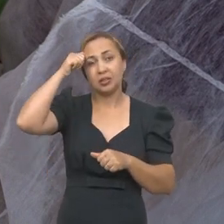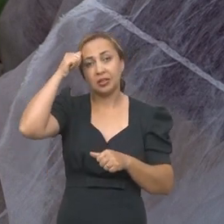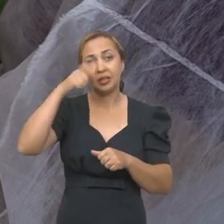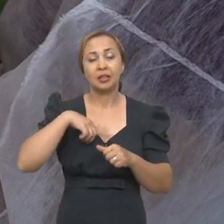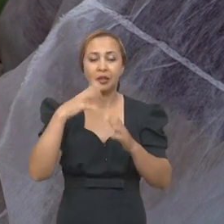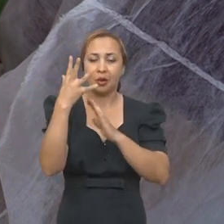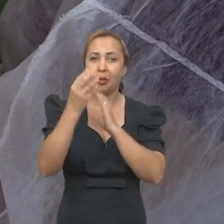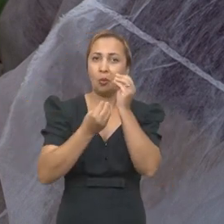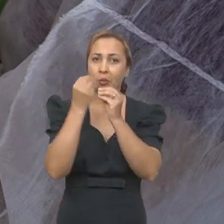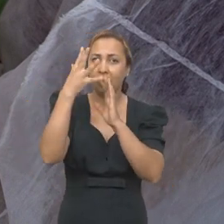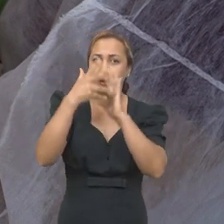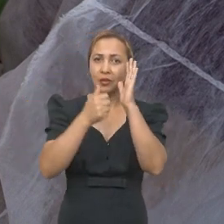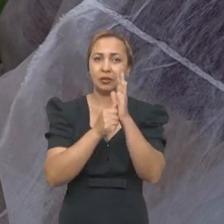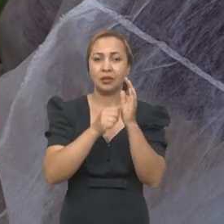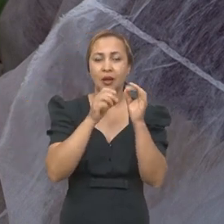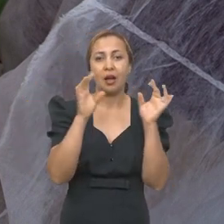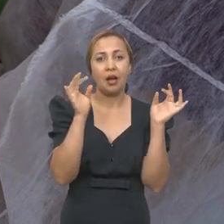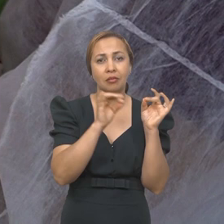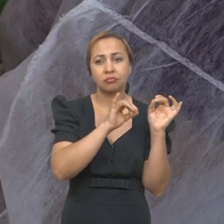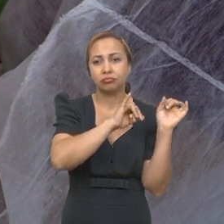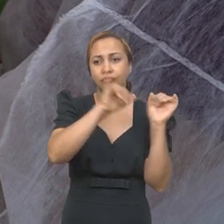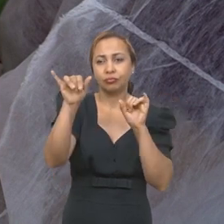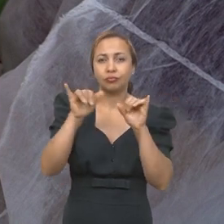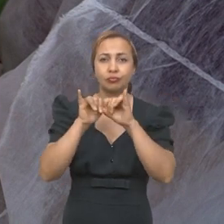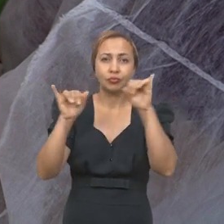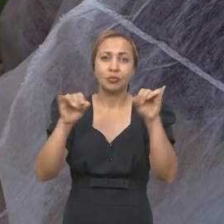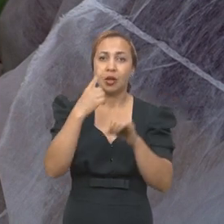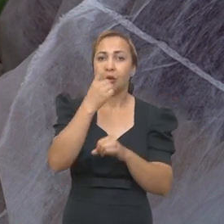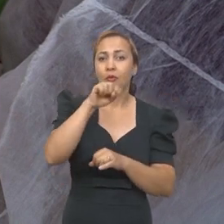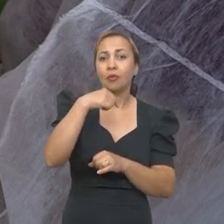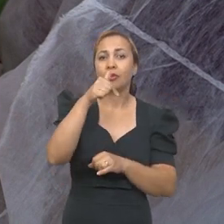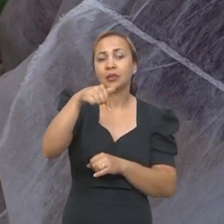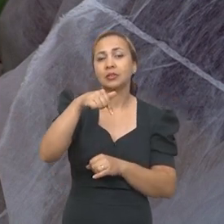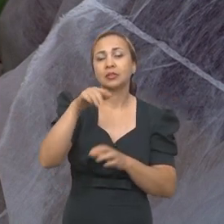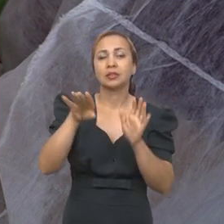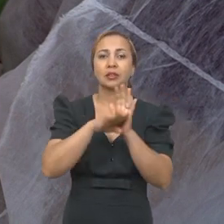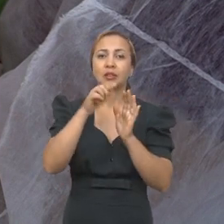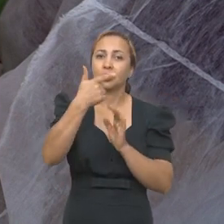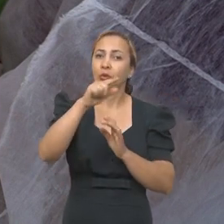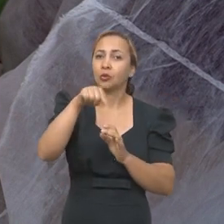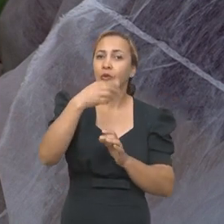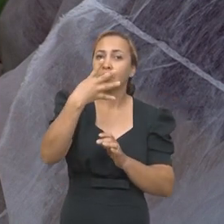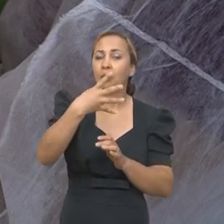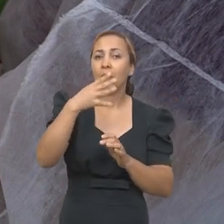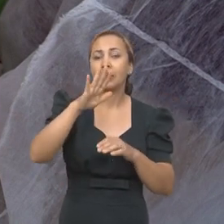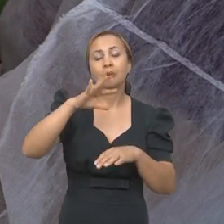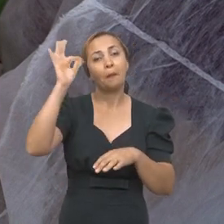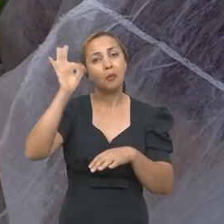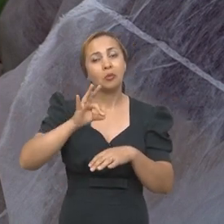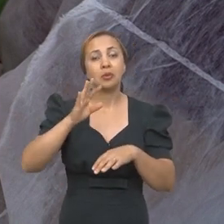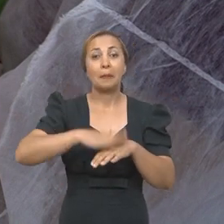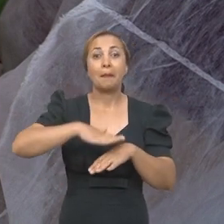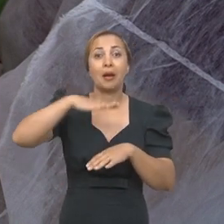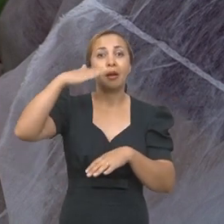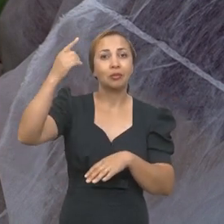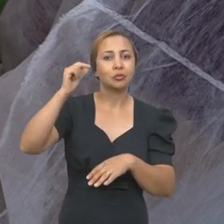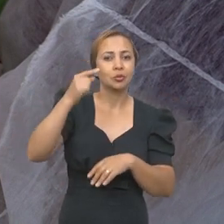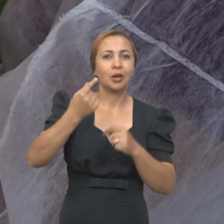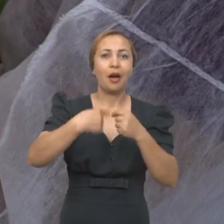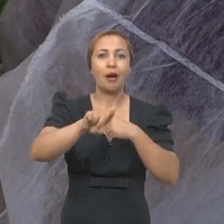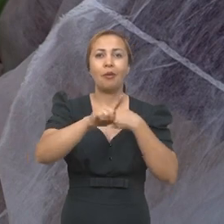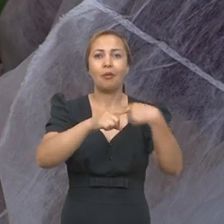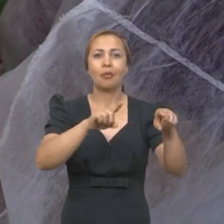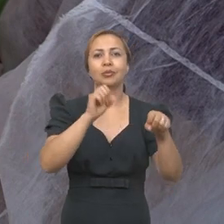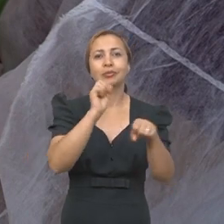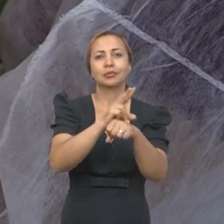Manaus, que tem como característica a transmissão em 1,7 a 2,4 vezes maior do que as